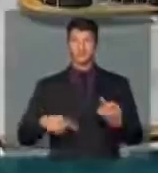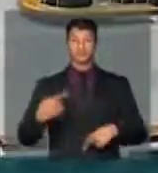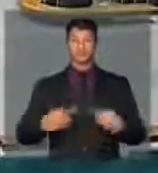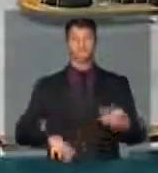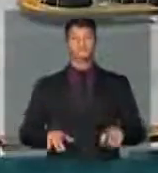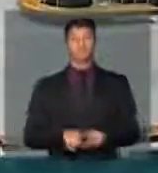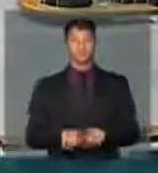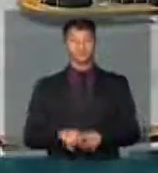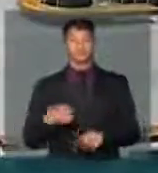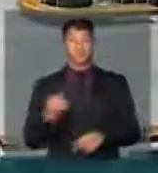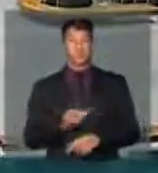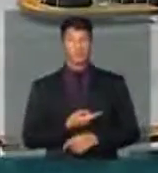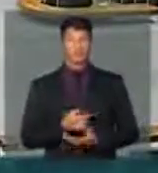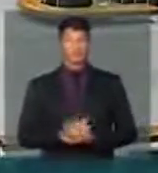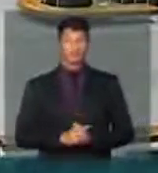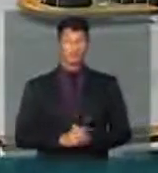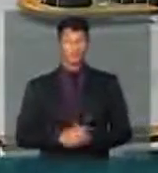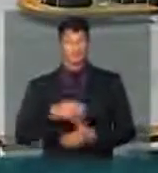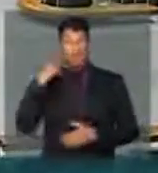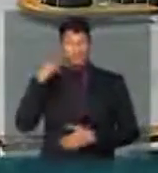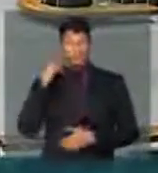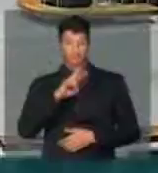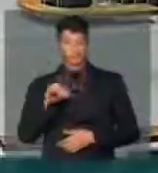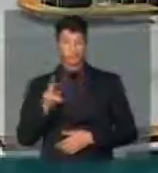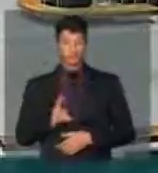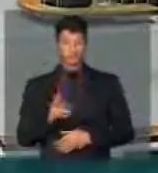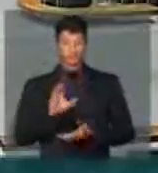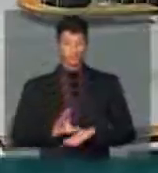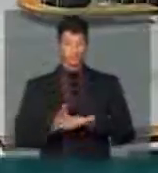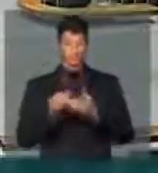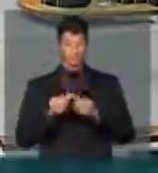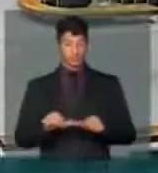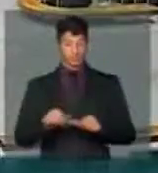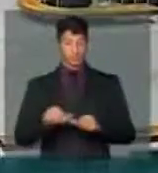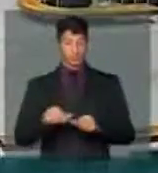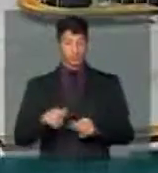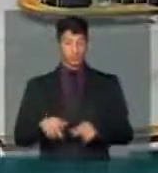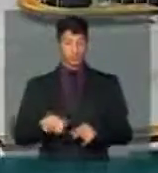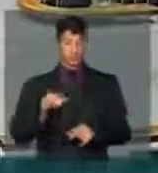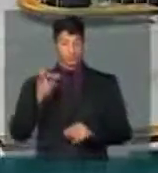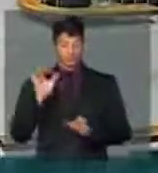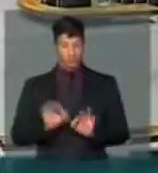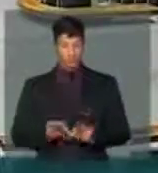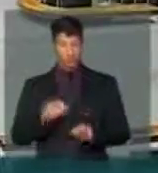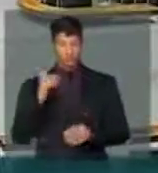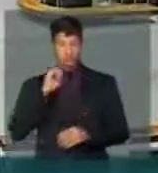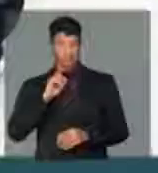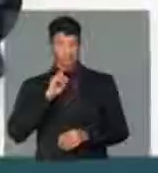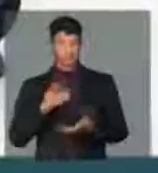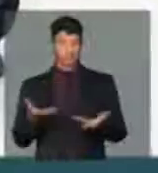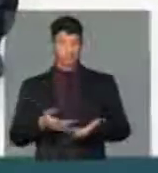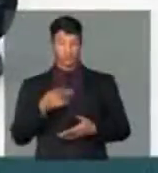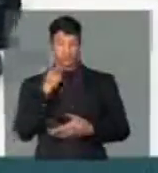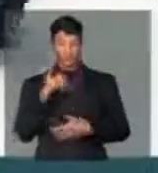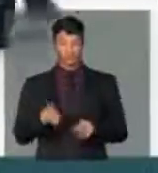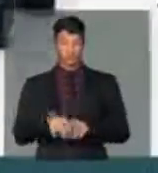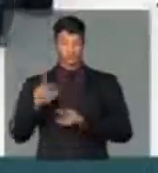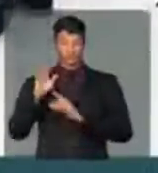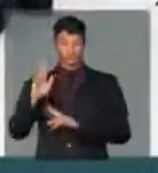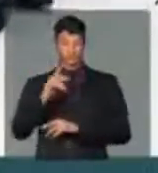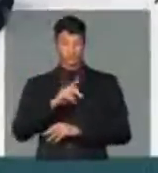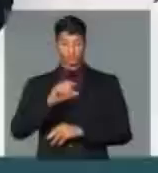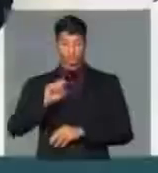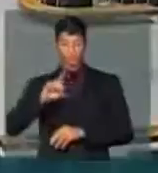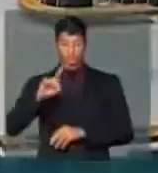trinchar logo na frente para que os parlamentares que estão trabalhando possam degustar esse queijo dignamente mineiro. E agora, falando pela liderança